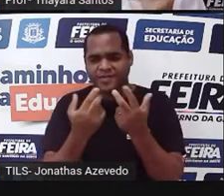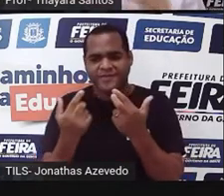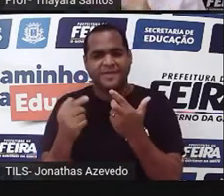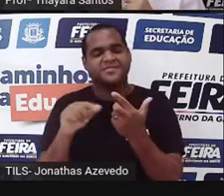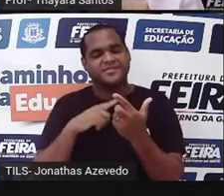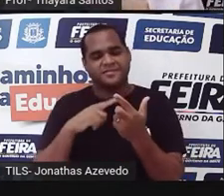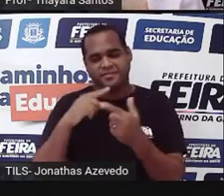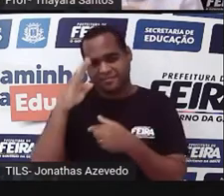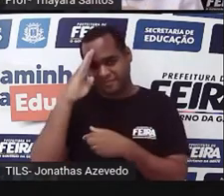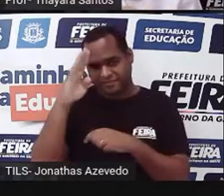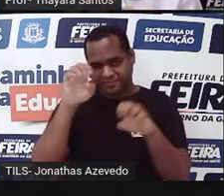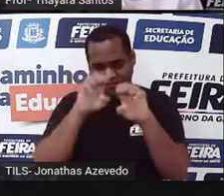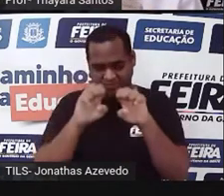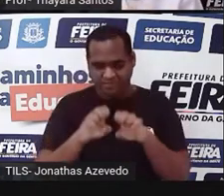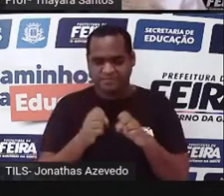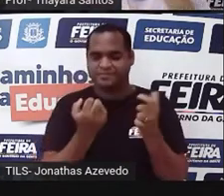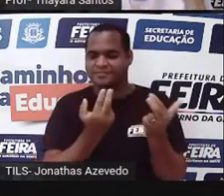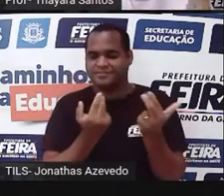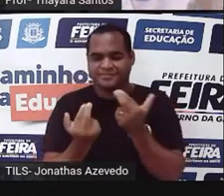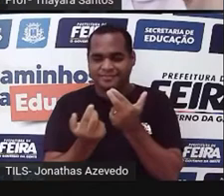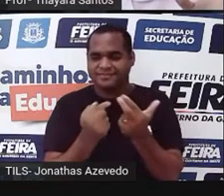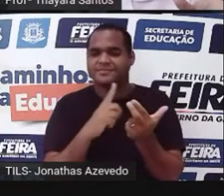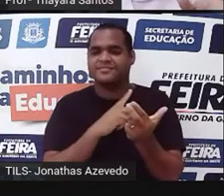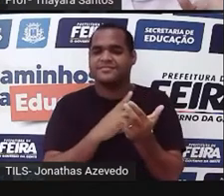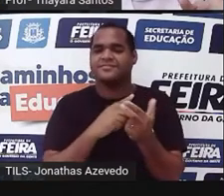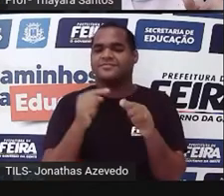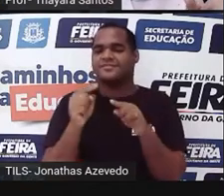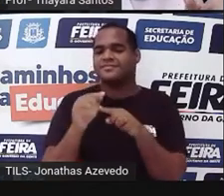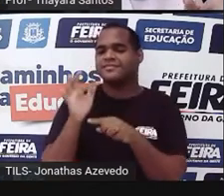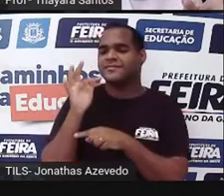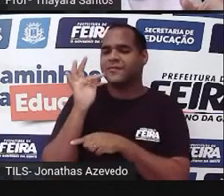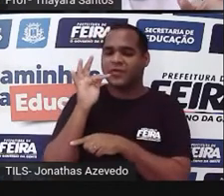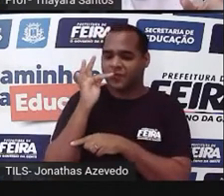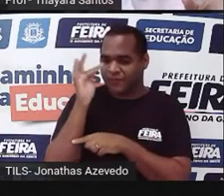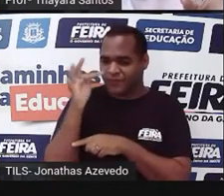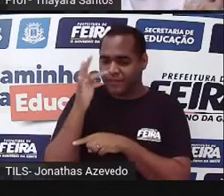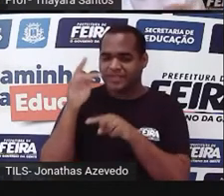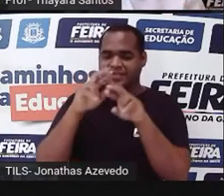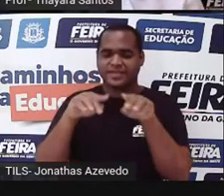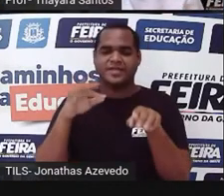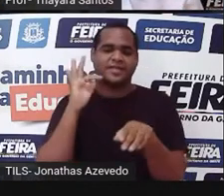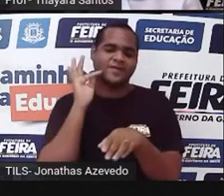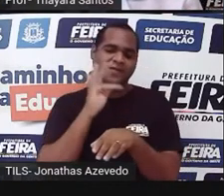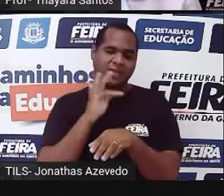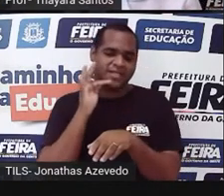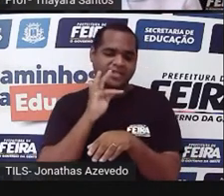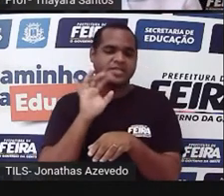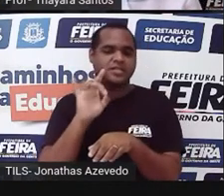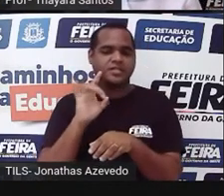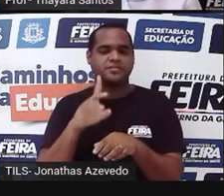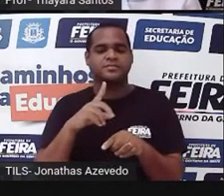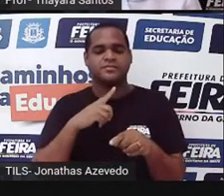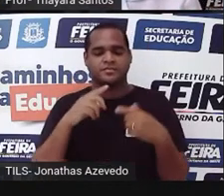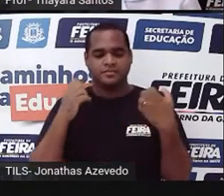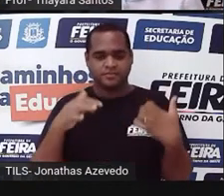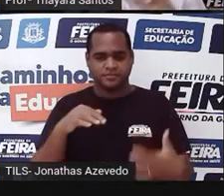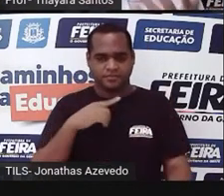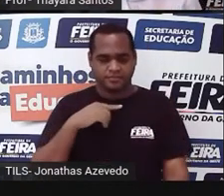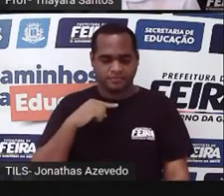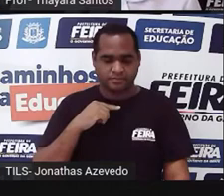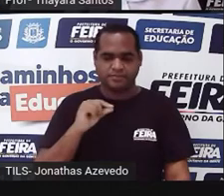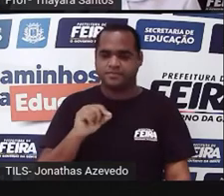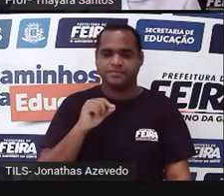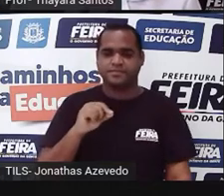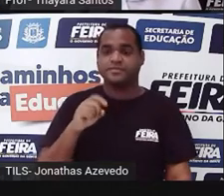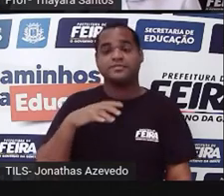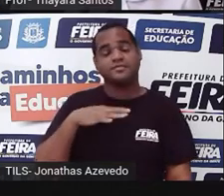estrutura básica é a mesma. Tem flores que só tem estrutura reprodutiva feminina, tem flores que só tem estrutura reprodutiva masculina, e